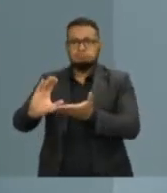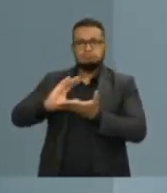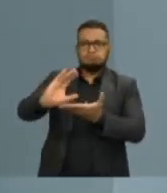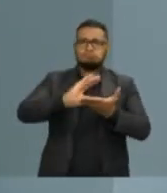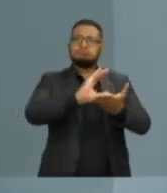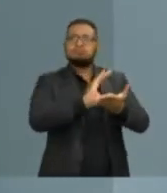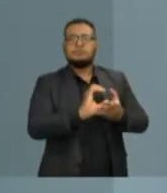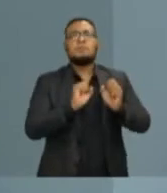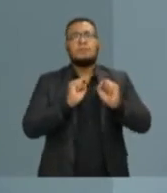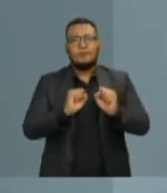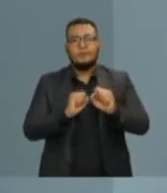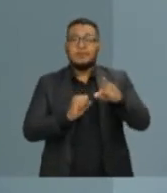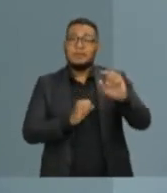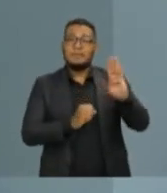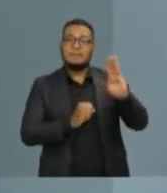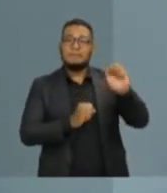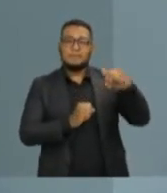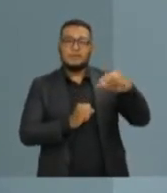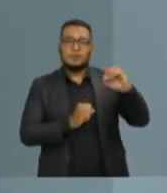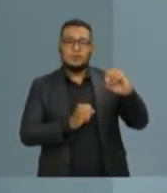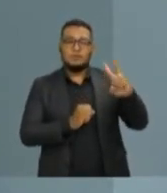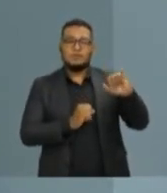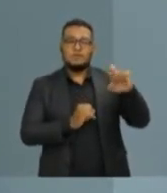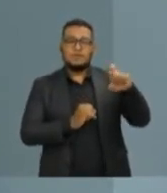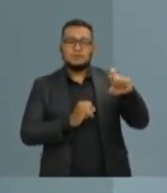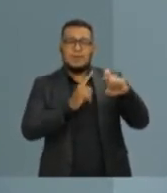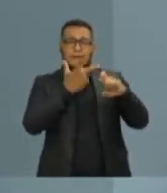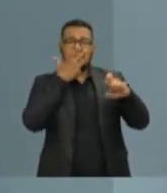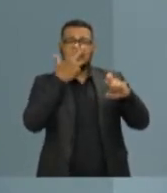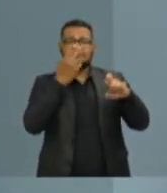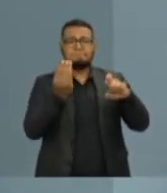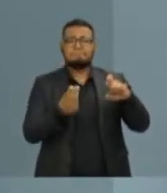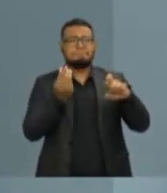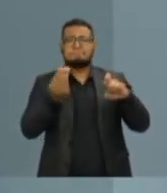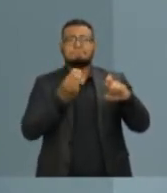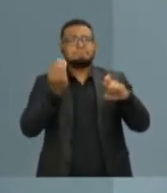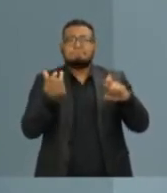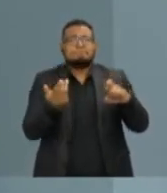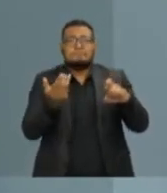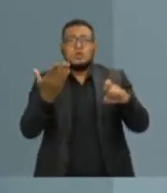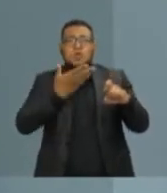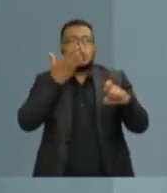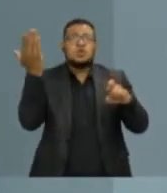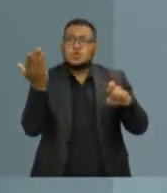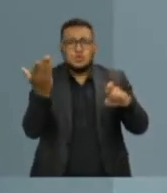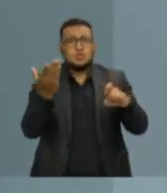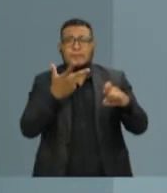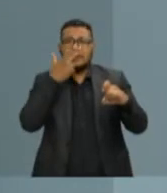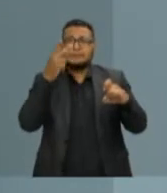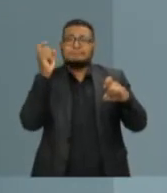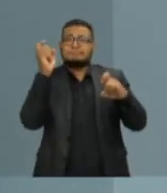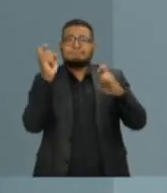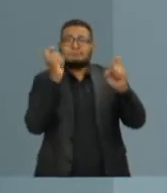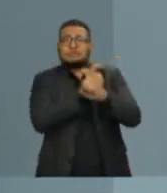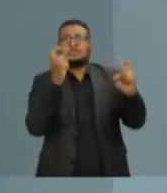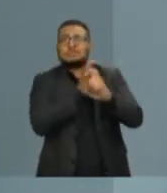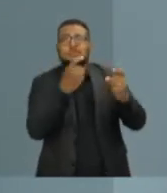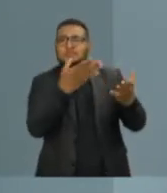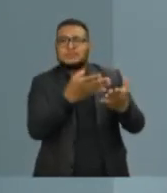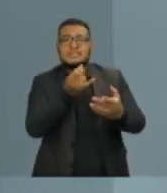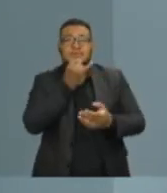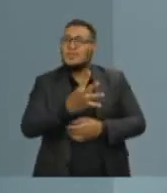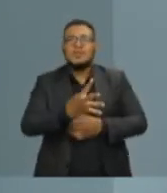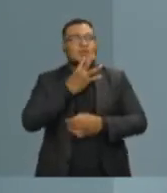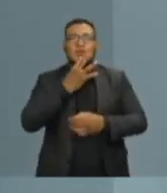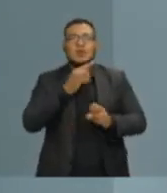Bancovix, com todo respeito, é uma grande falácia. O candidato não conhece, eu perguntei, ele não respondeu a pergunta que eu fiz sobre o